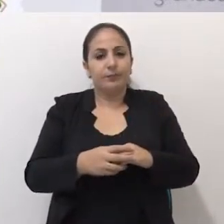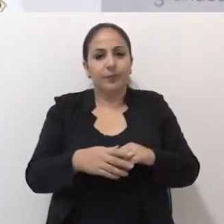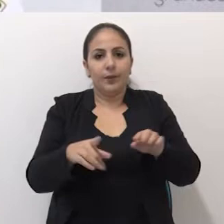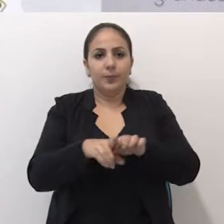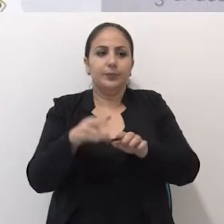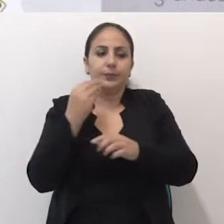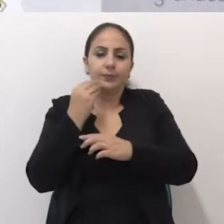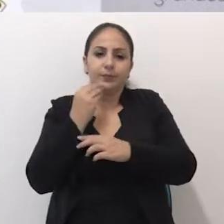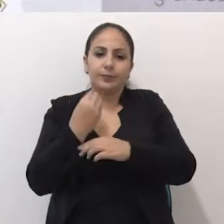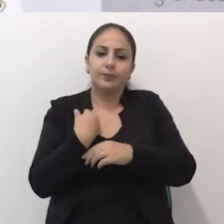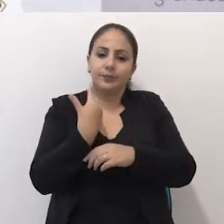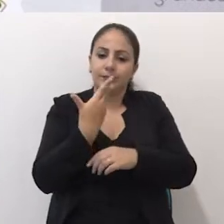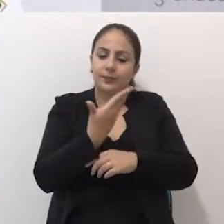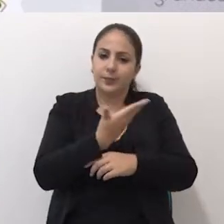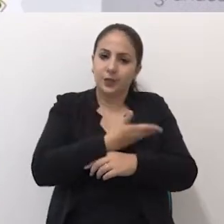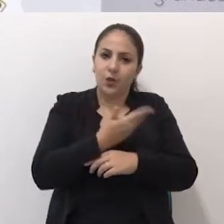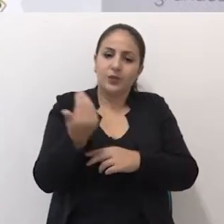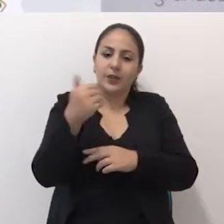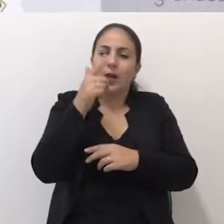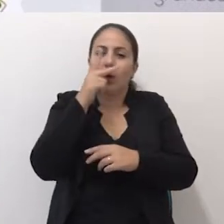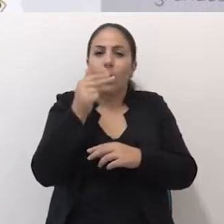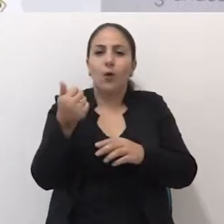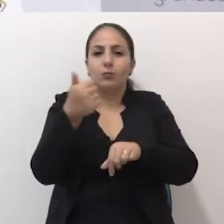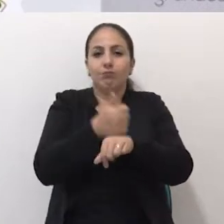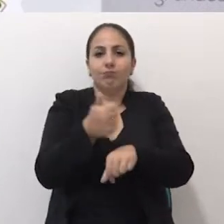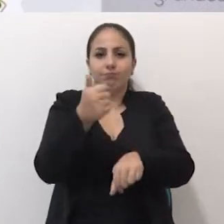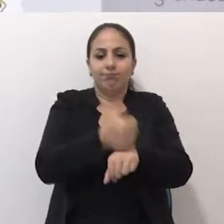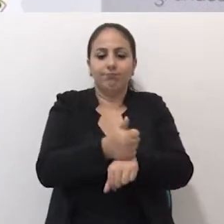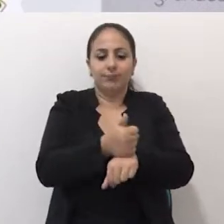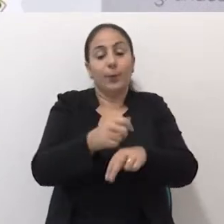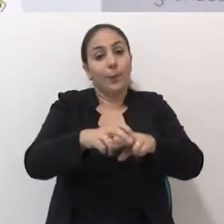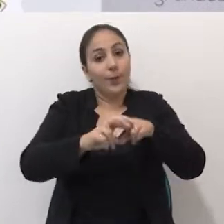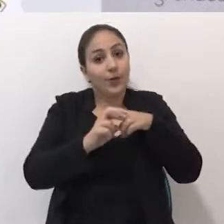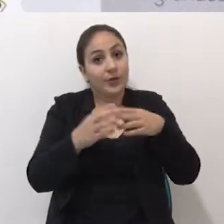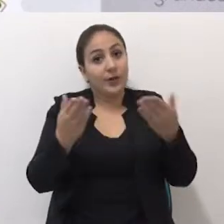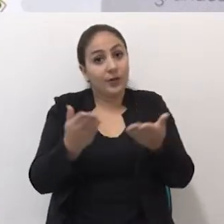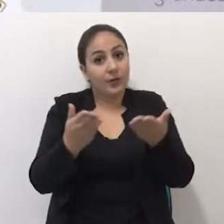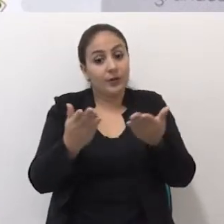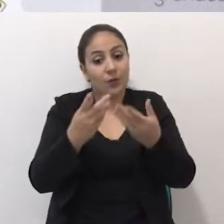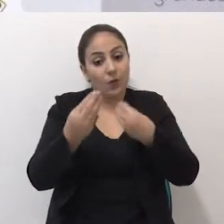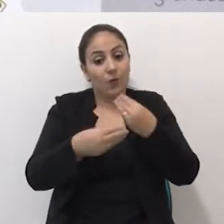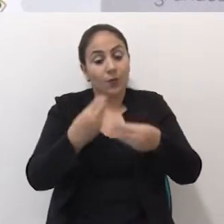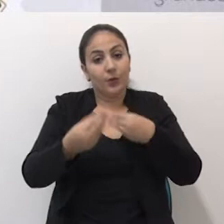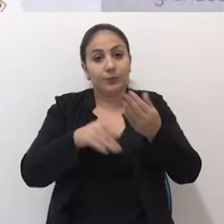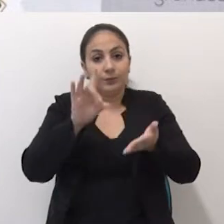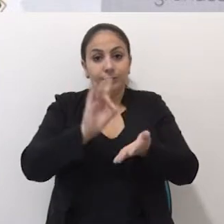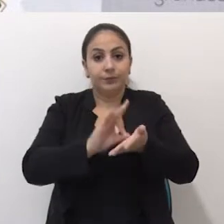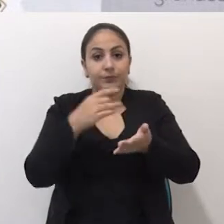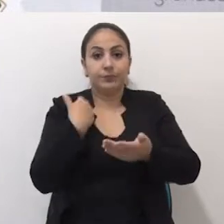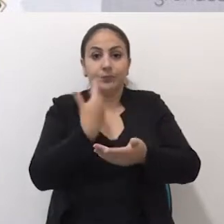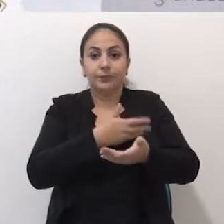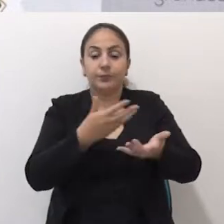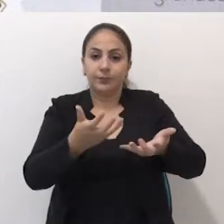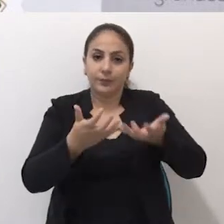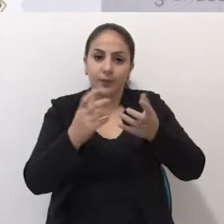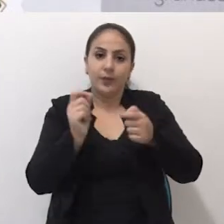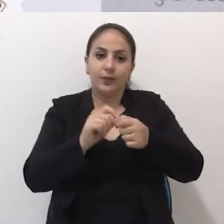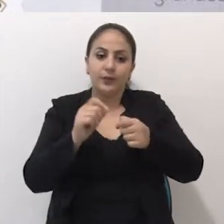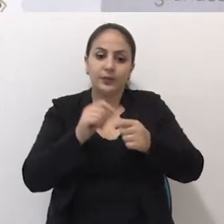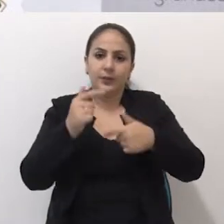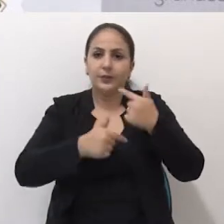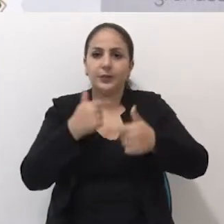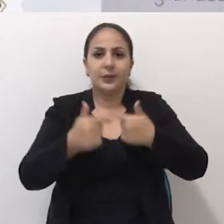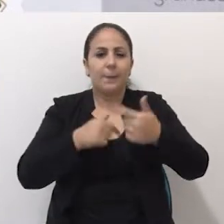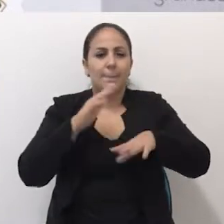claro que ali a gente veio como um substituto, e agora como titular, a gente quer